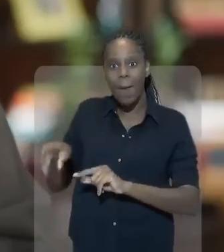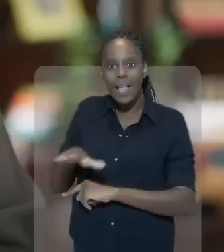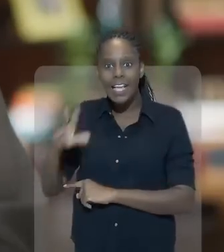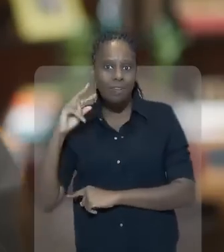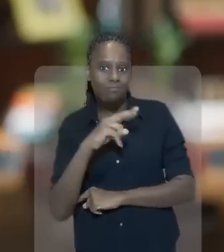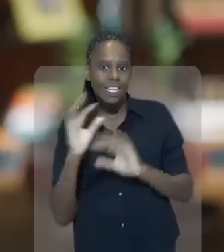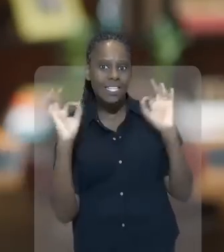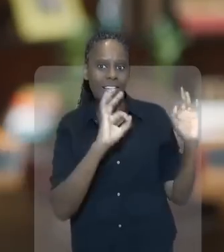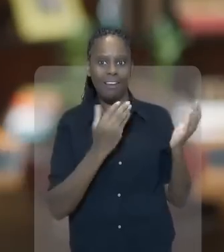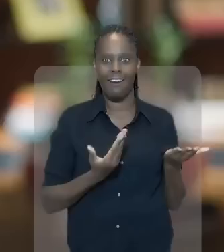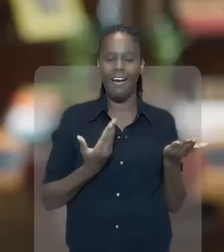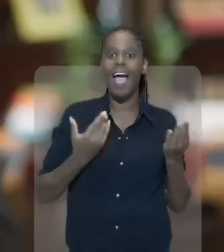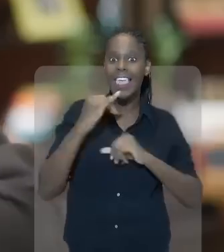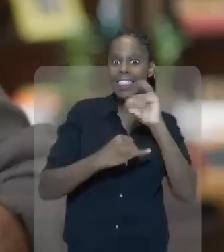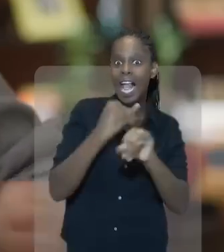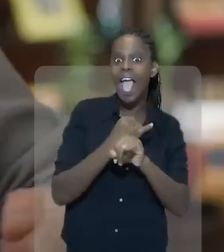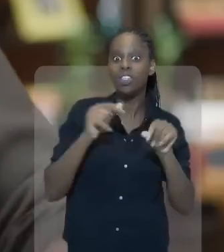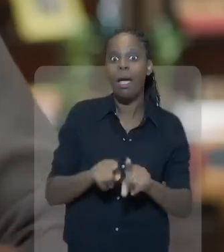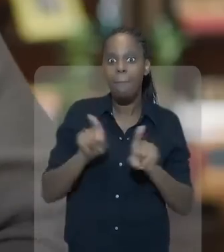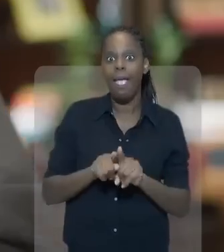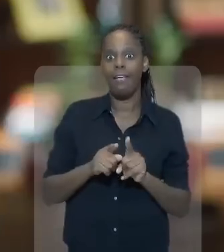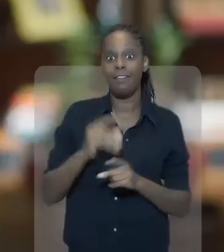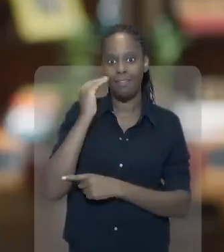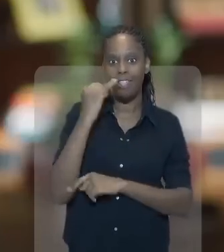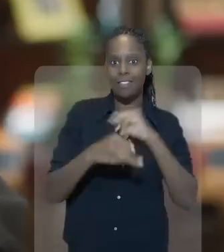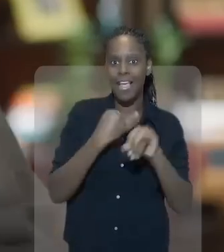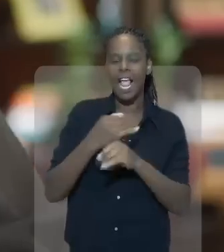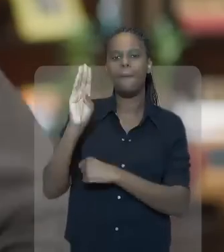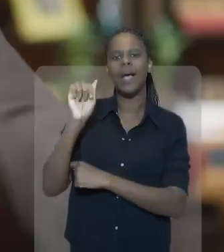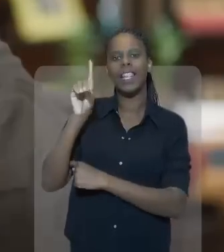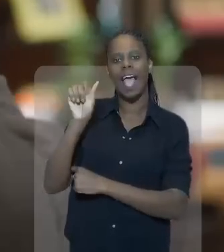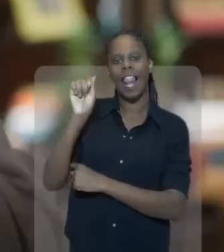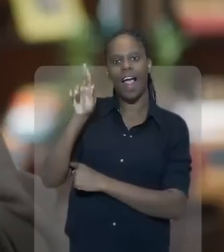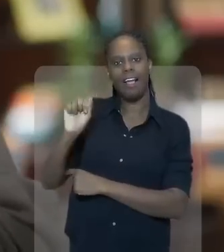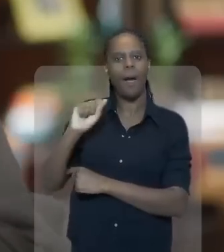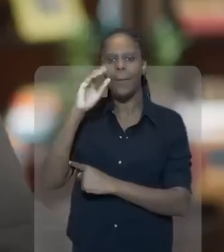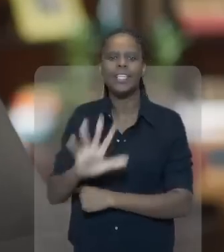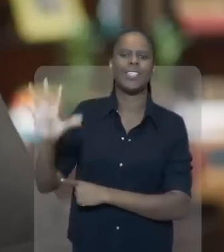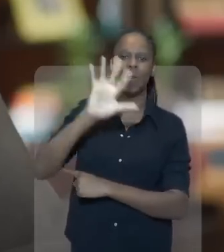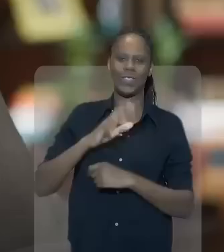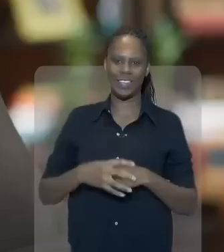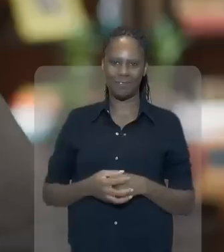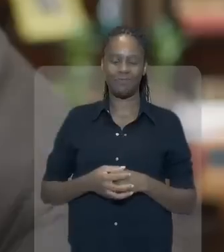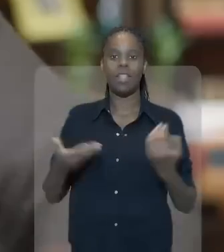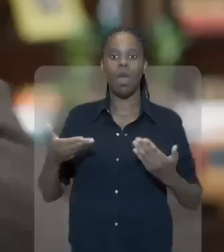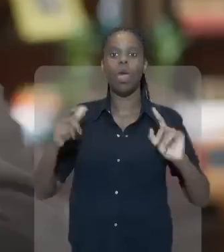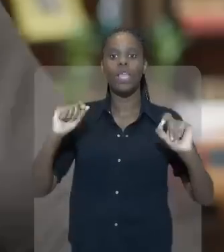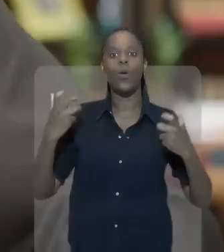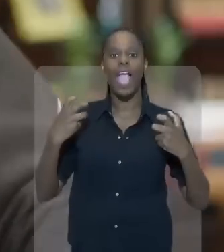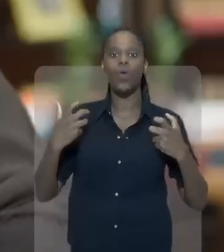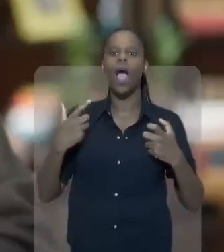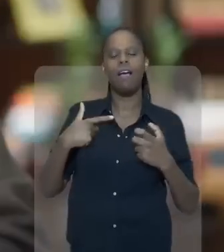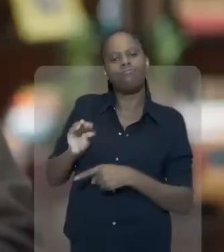escola bonitinha, comprar uma televisão nova para a criança ver, sabe? Ter acesso à internet, que nós também vamos tentar levar a internet e mandar larga